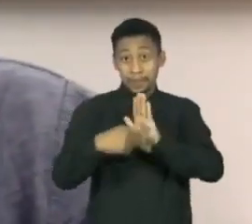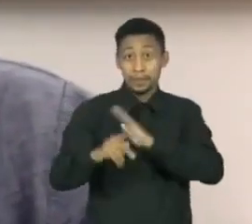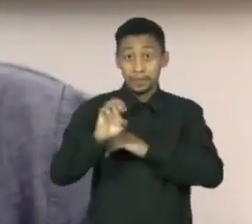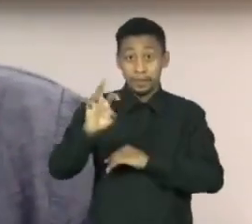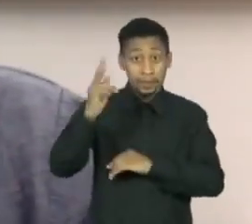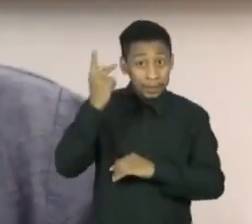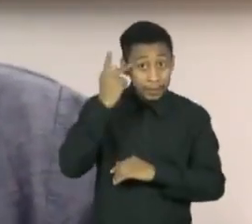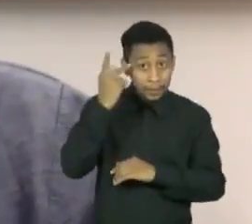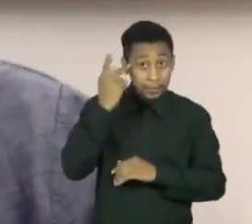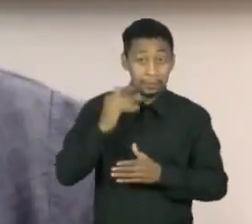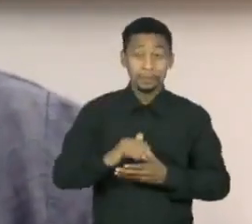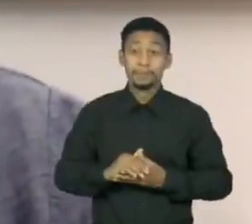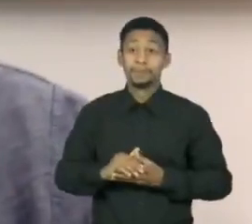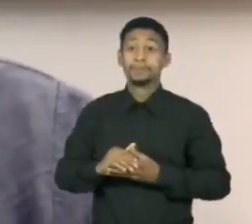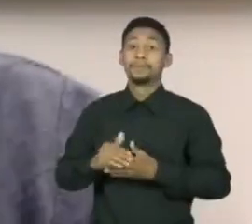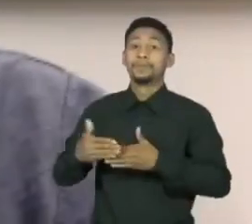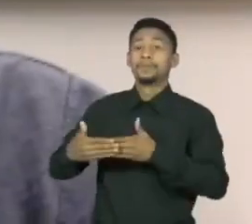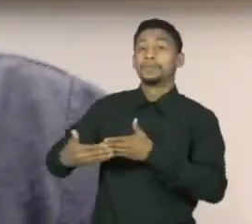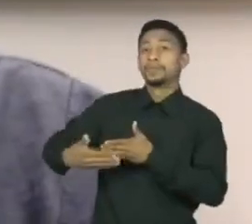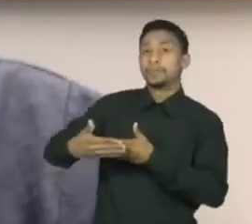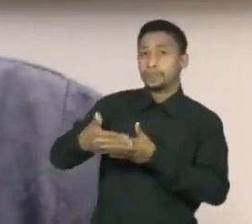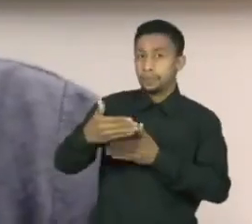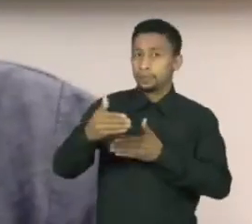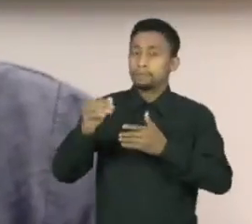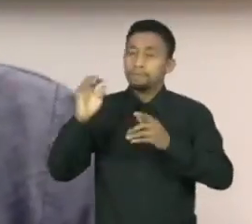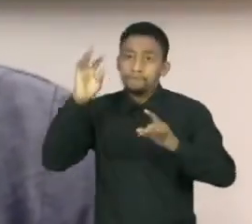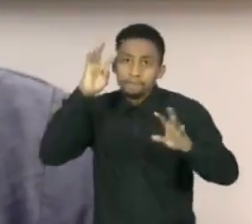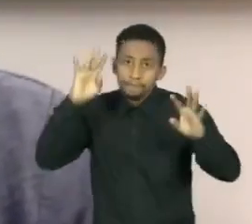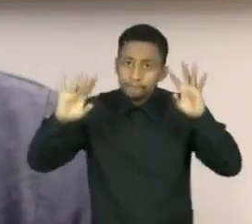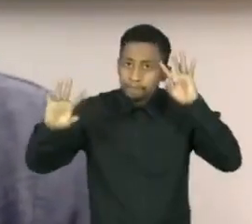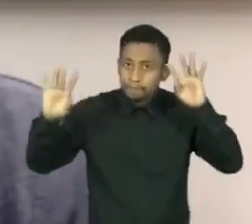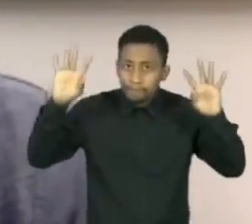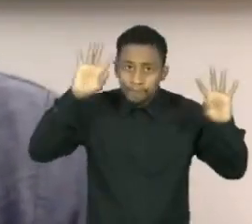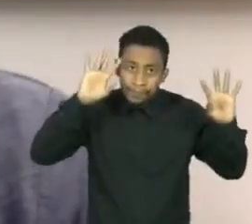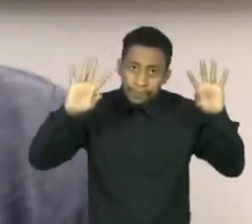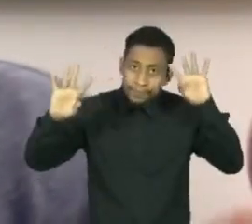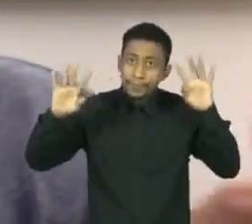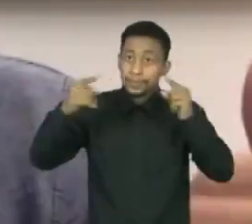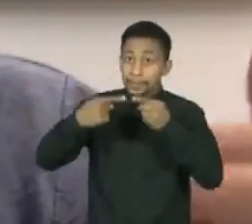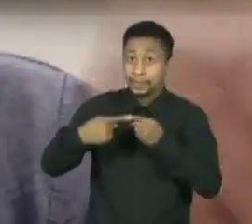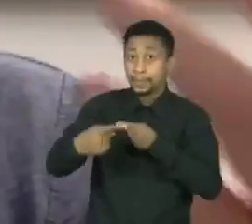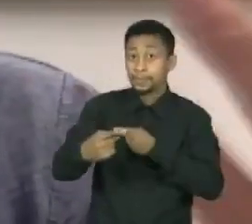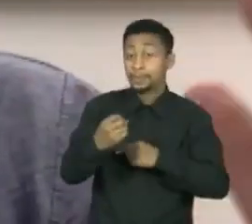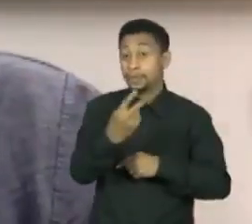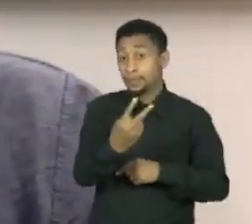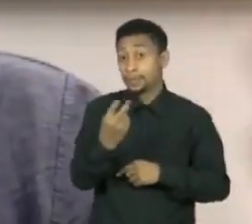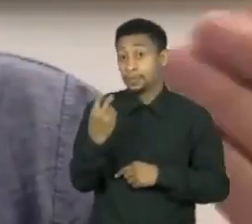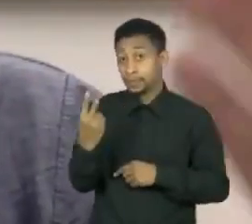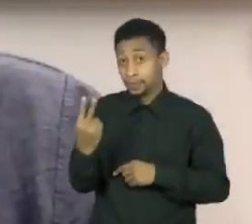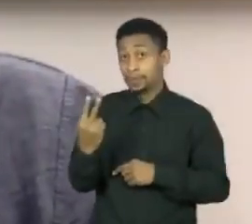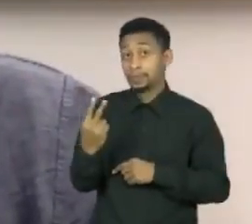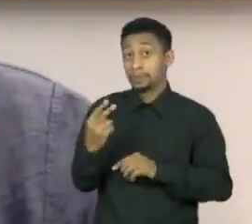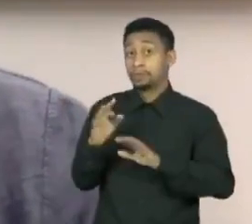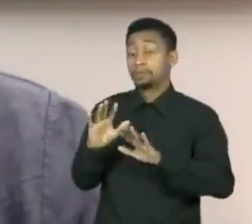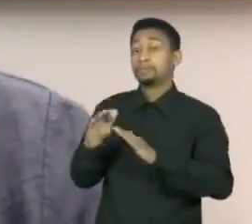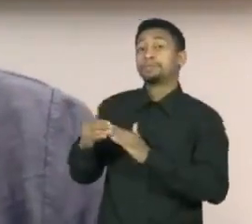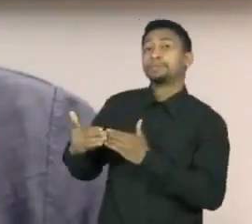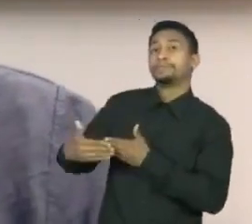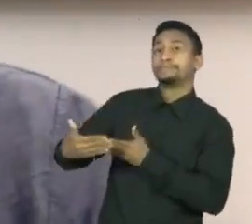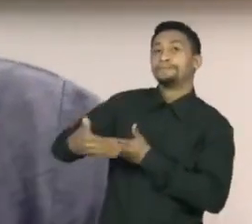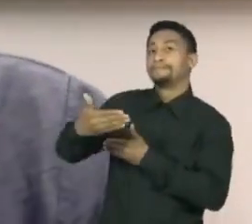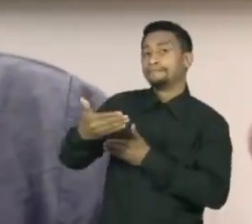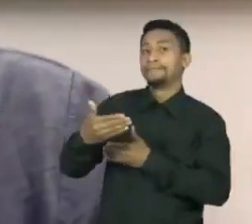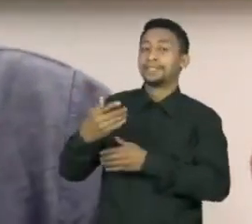está antecipando as reflexões e discussões sobre a Semana de 22, que ocorreriam